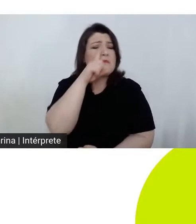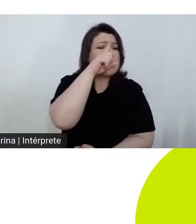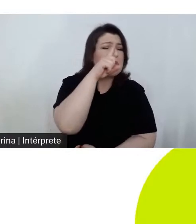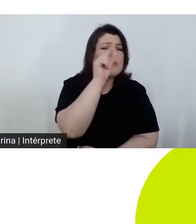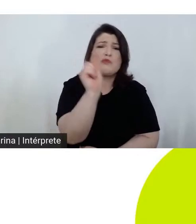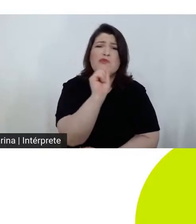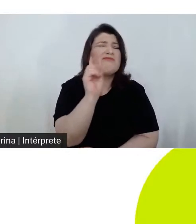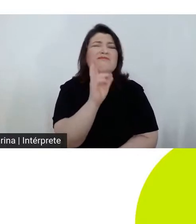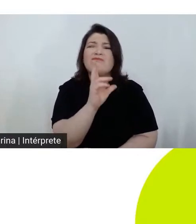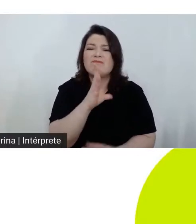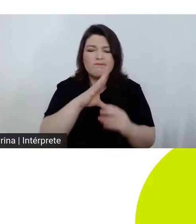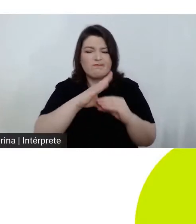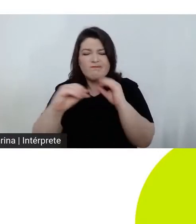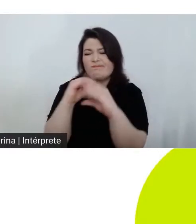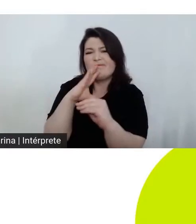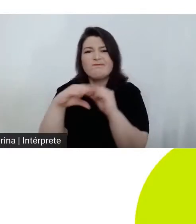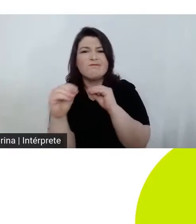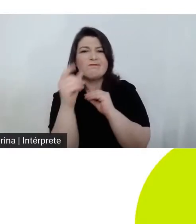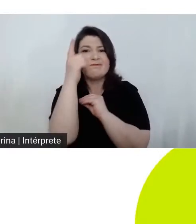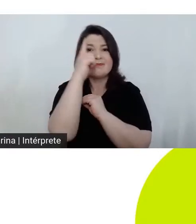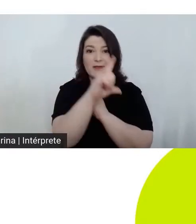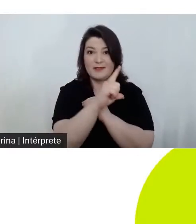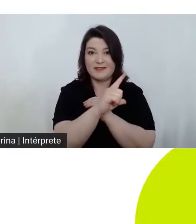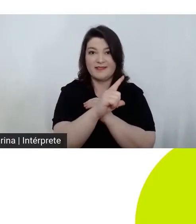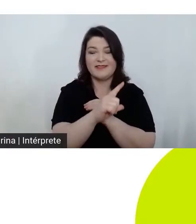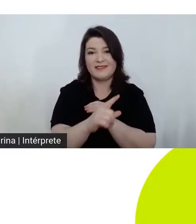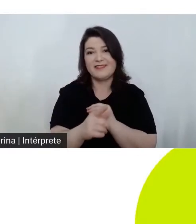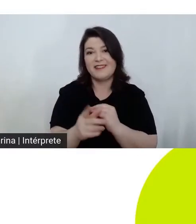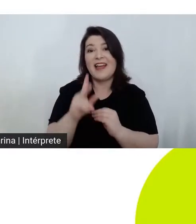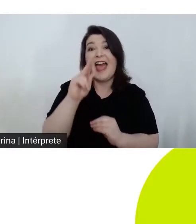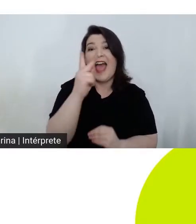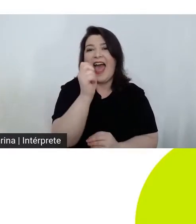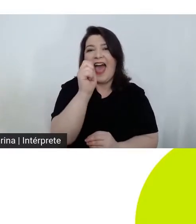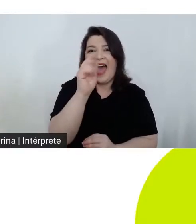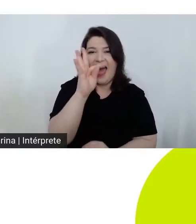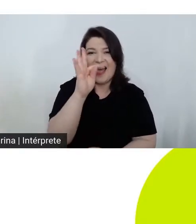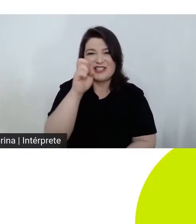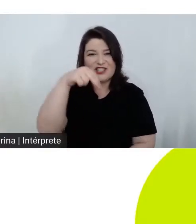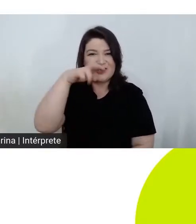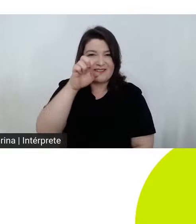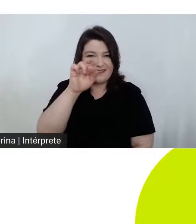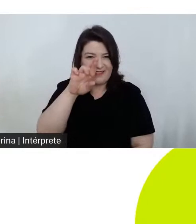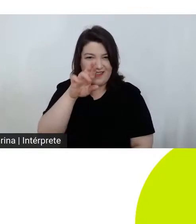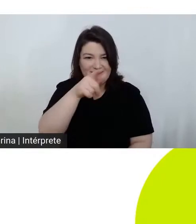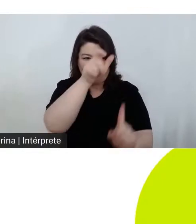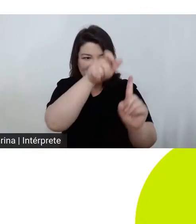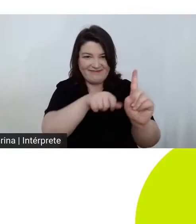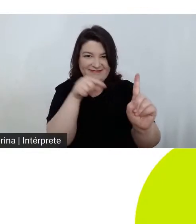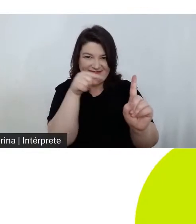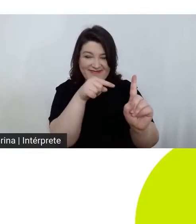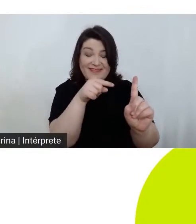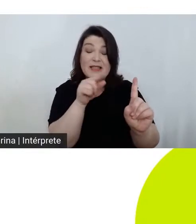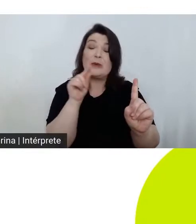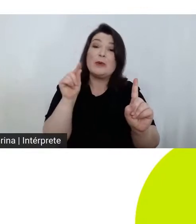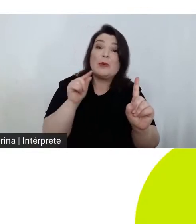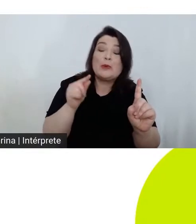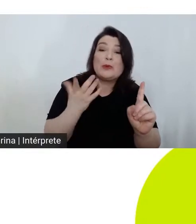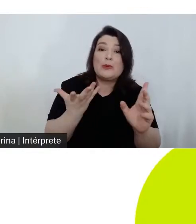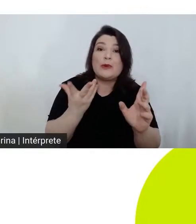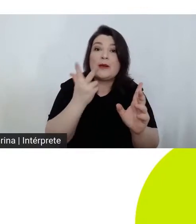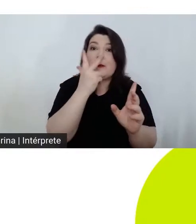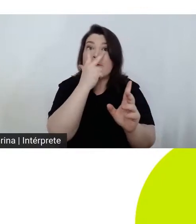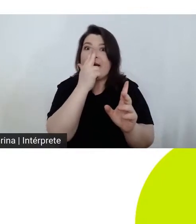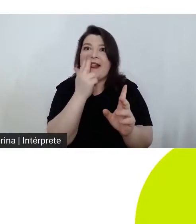O mundo do Hartner, do Howard Hartner, ele é desprovido de apoio estético, ele é típico dos novos